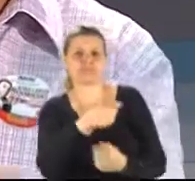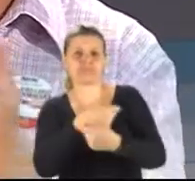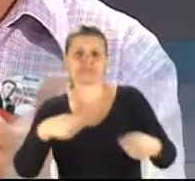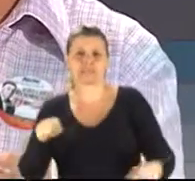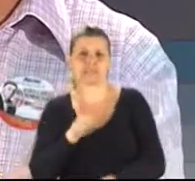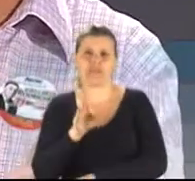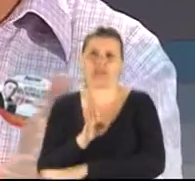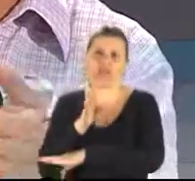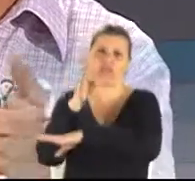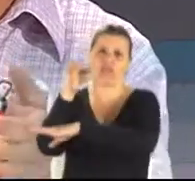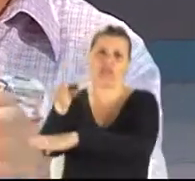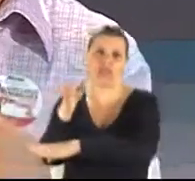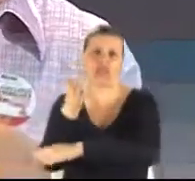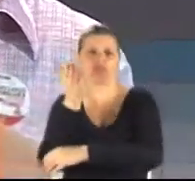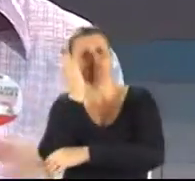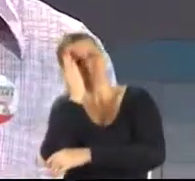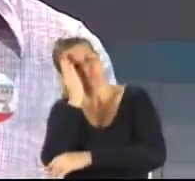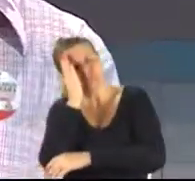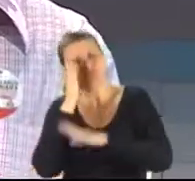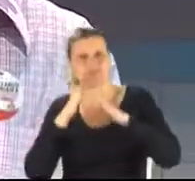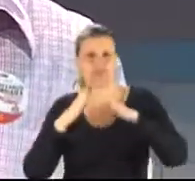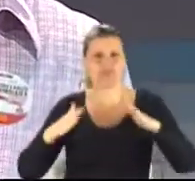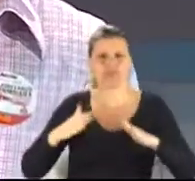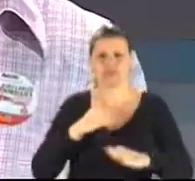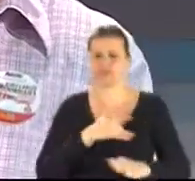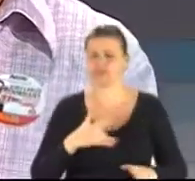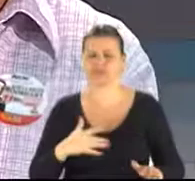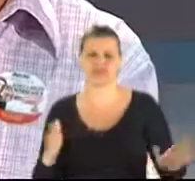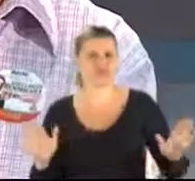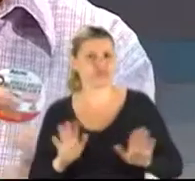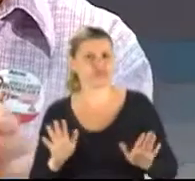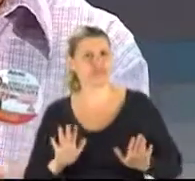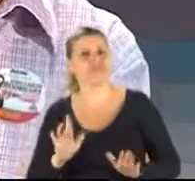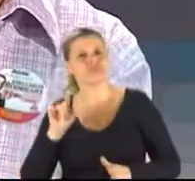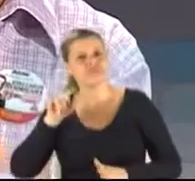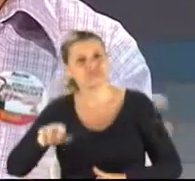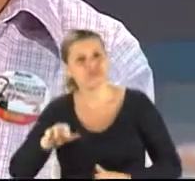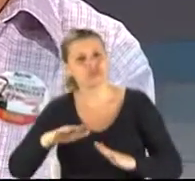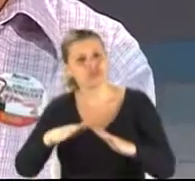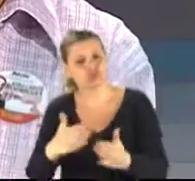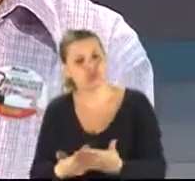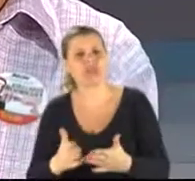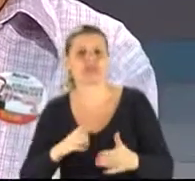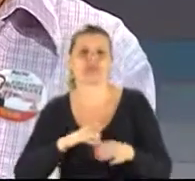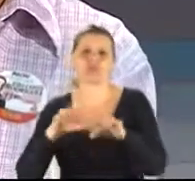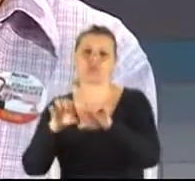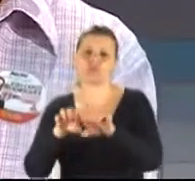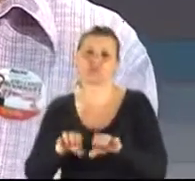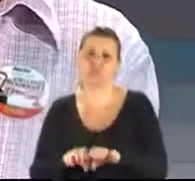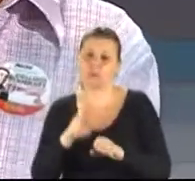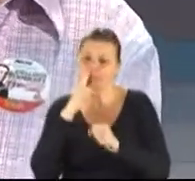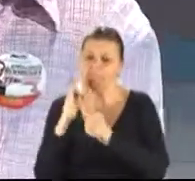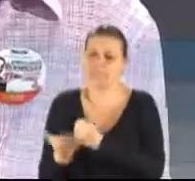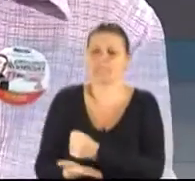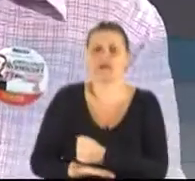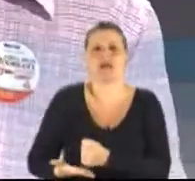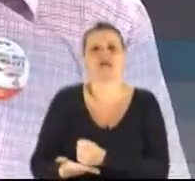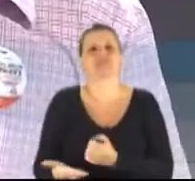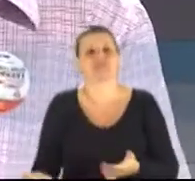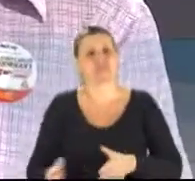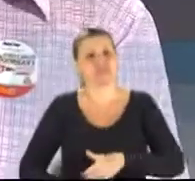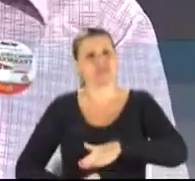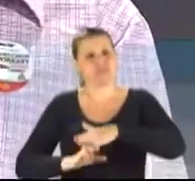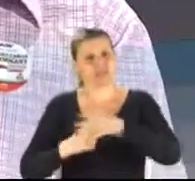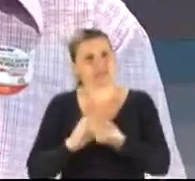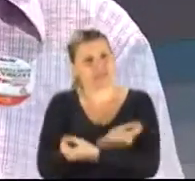posto de saúde, enfim, que realmente tenha uma estrutura mínima que é o que o Estado tem que te dar. A